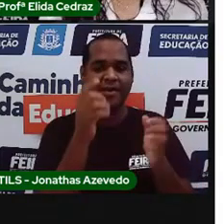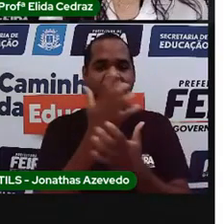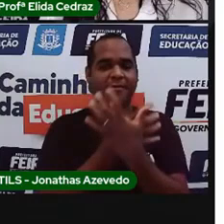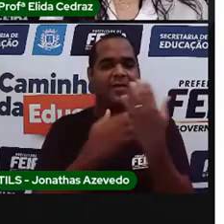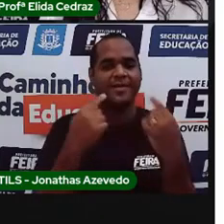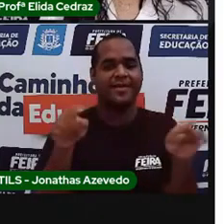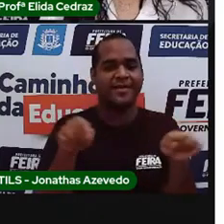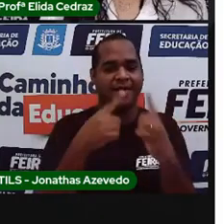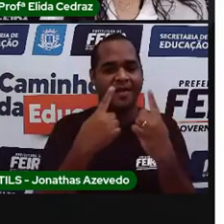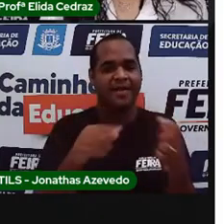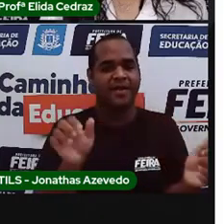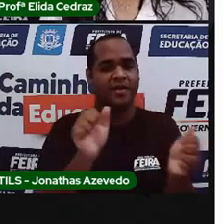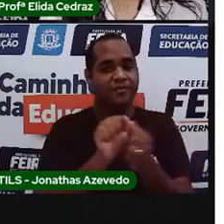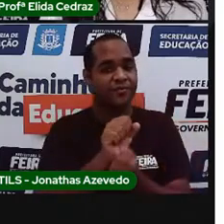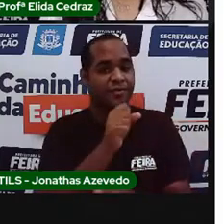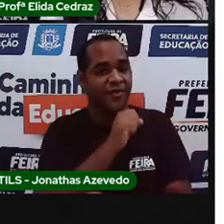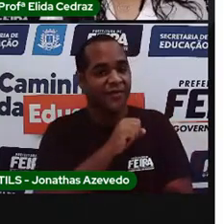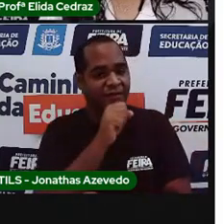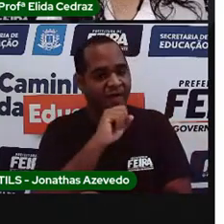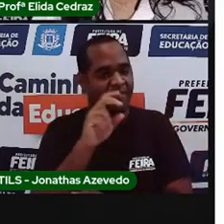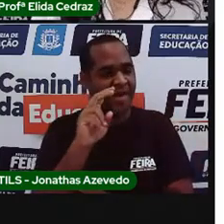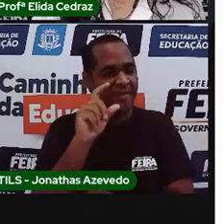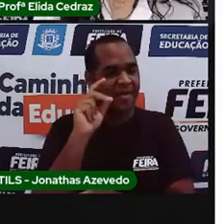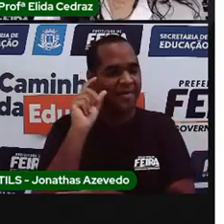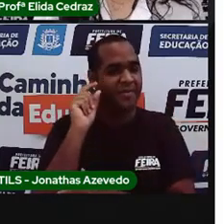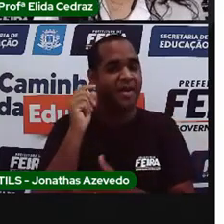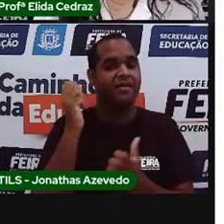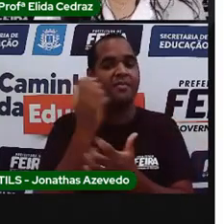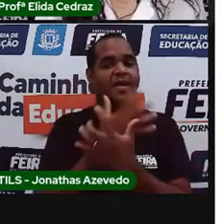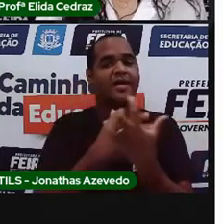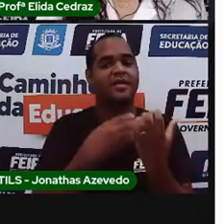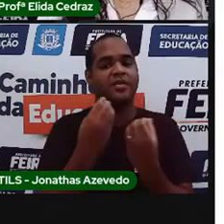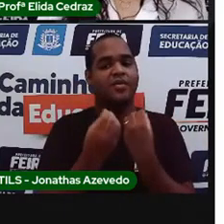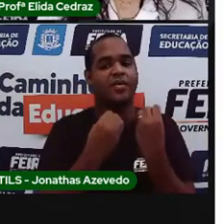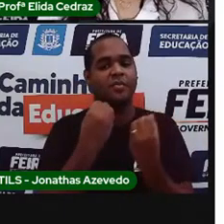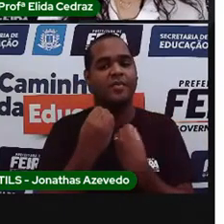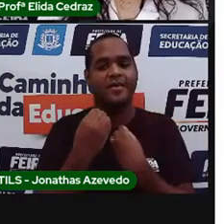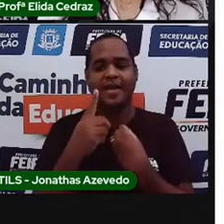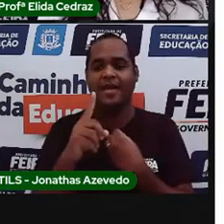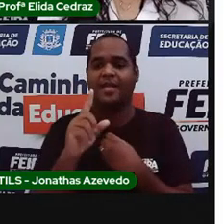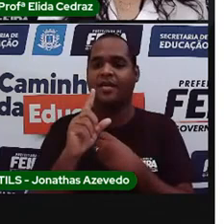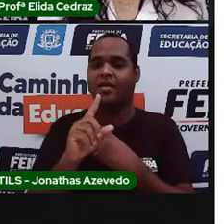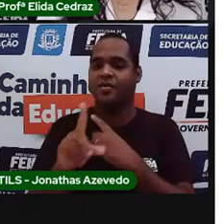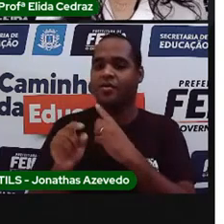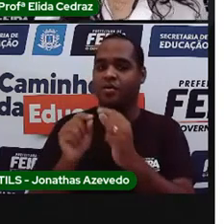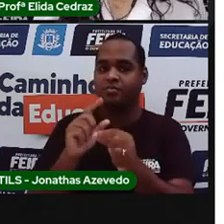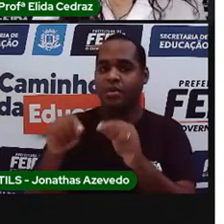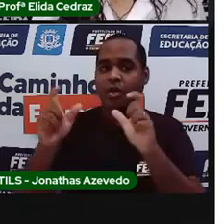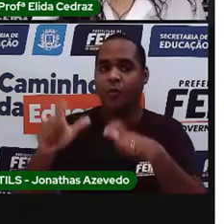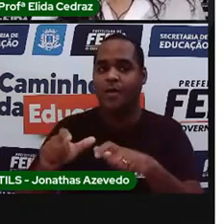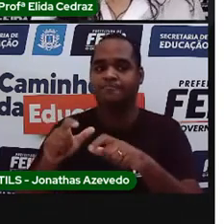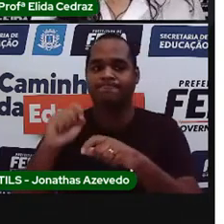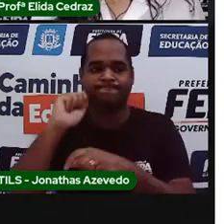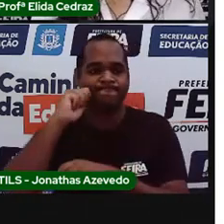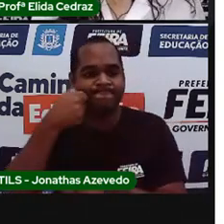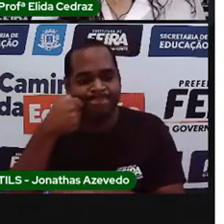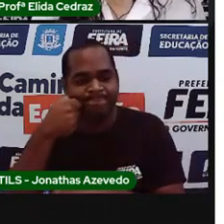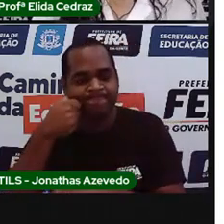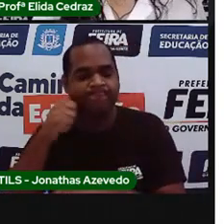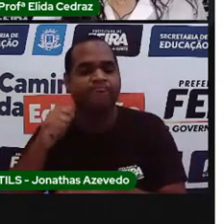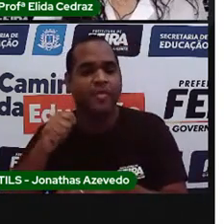músicas que os seus avós cantavam quando fugiram para os quilongos. E